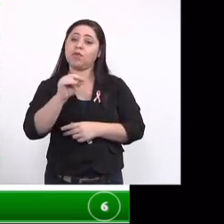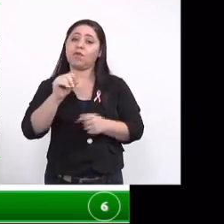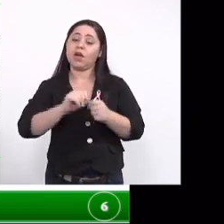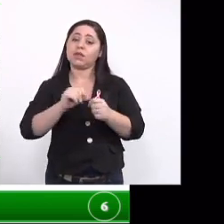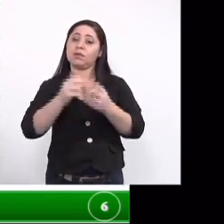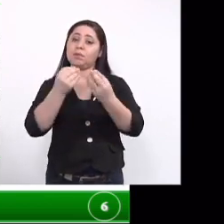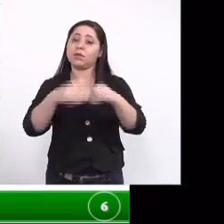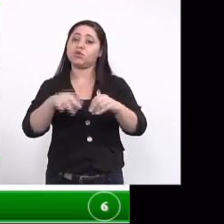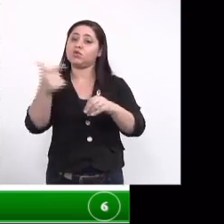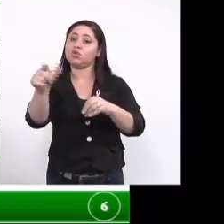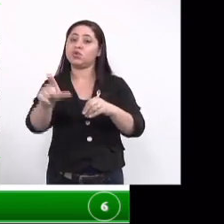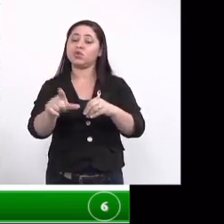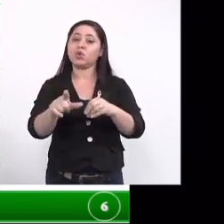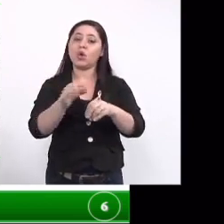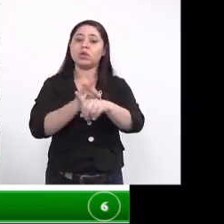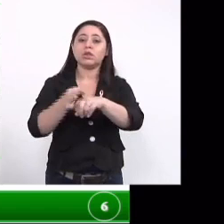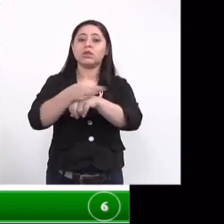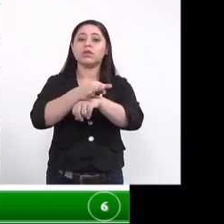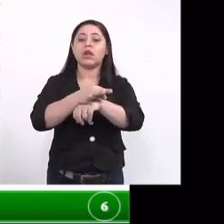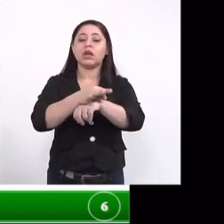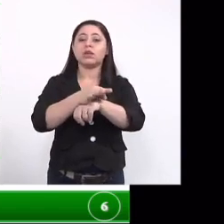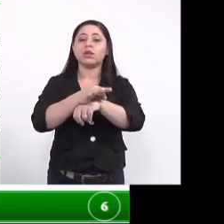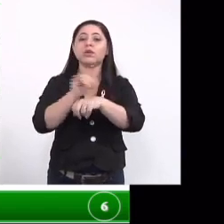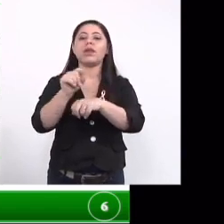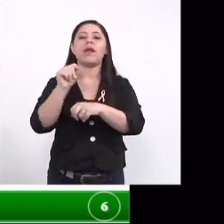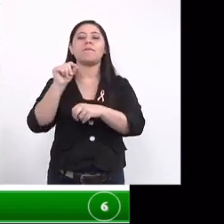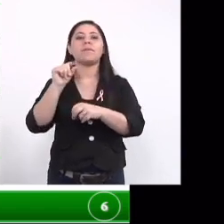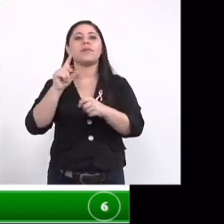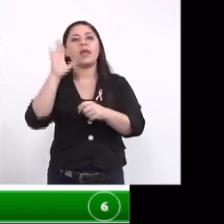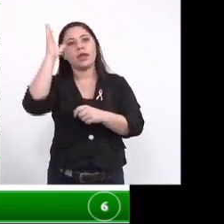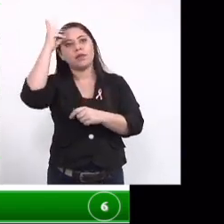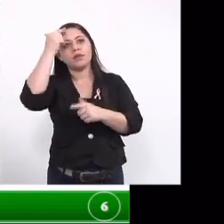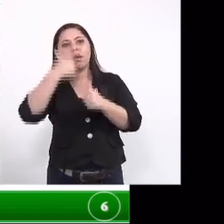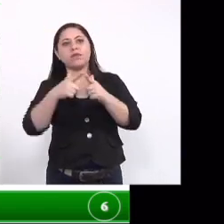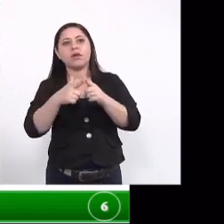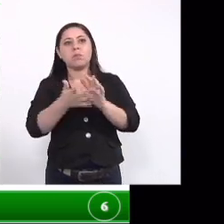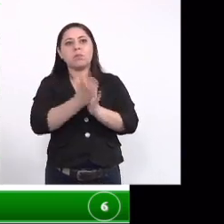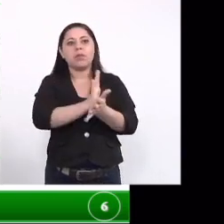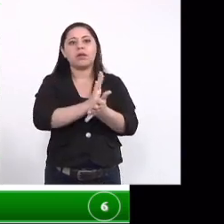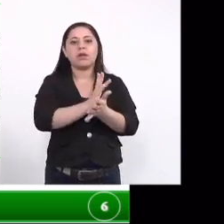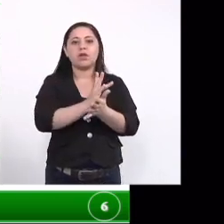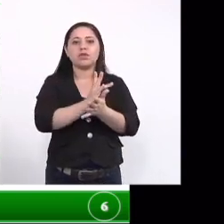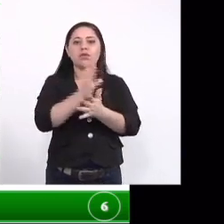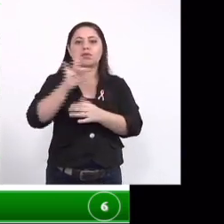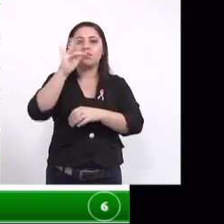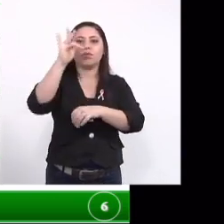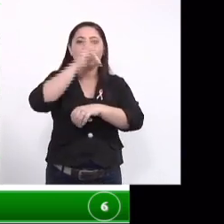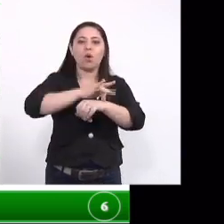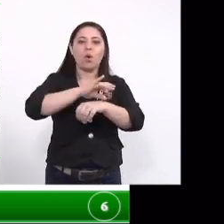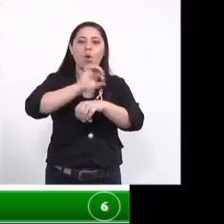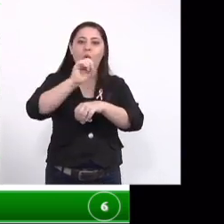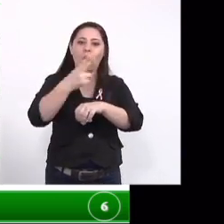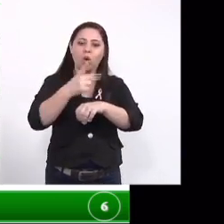dano em outros organismos porque do que adianta a gente matar o mosquito ou matar a larva que consequentemente não vai gerar o mosquito